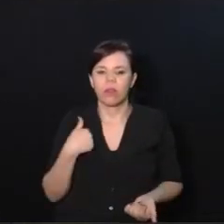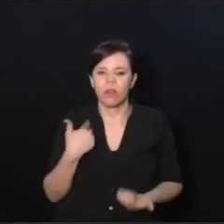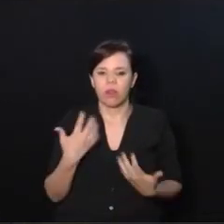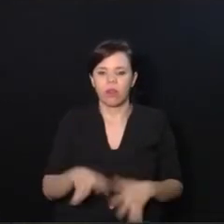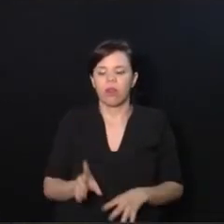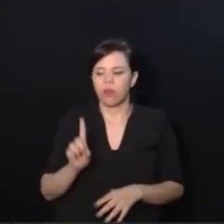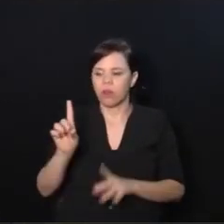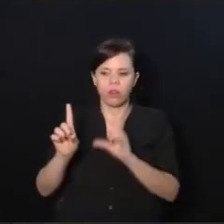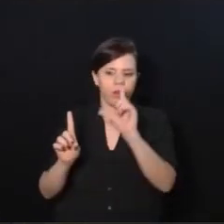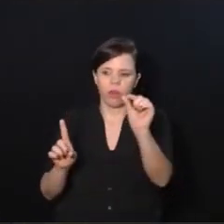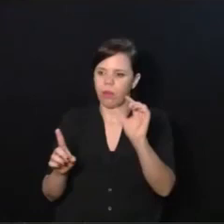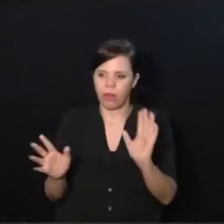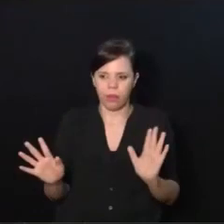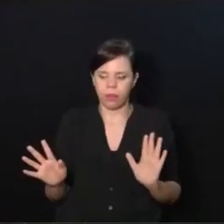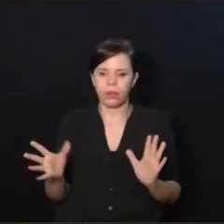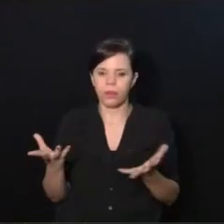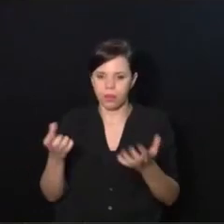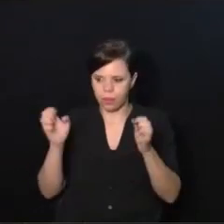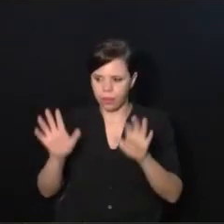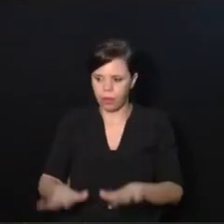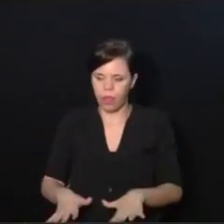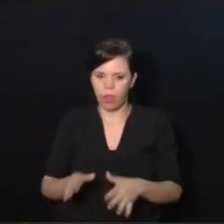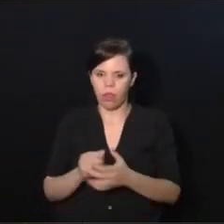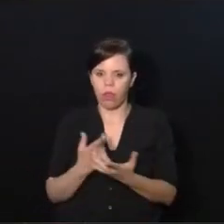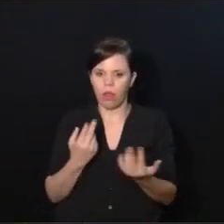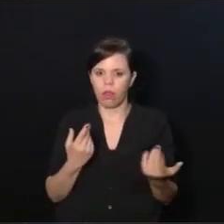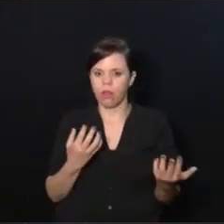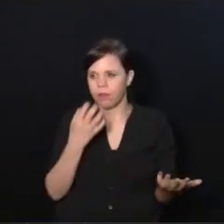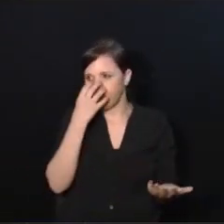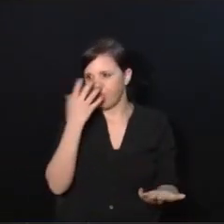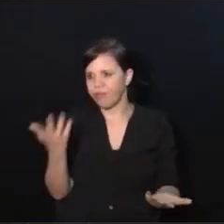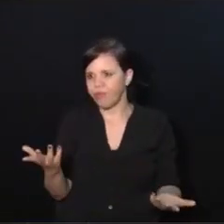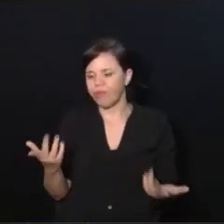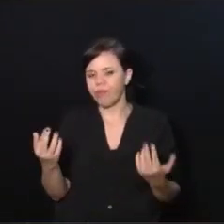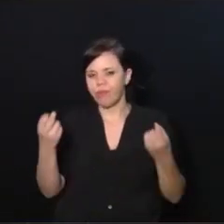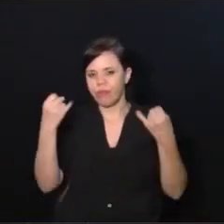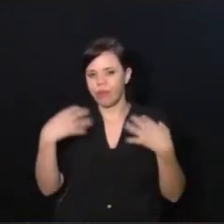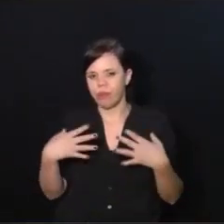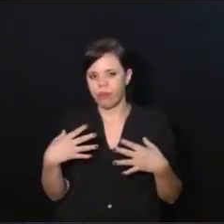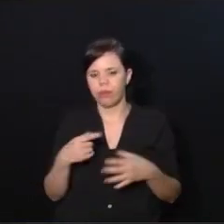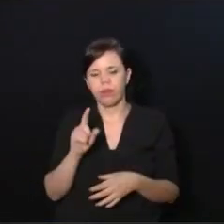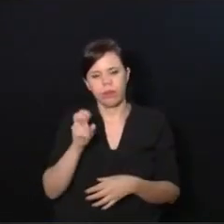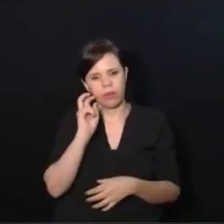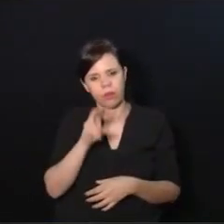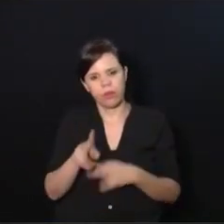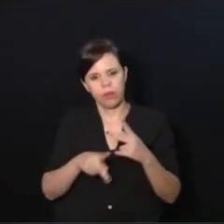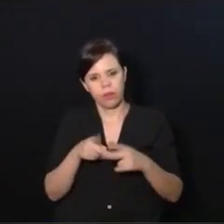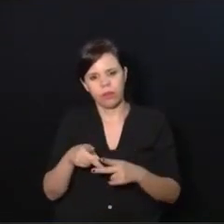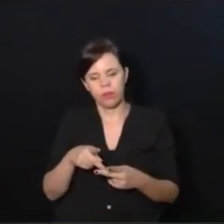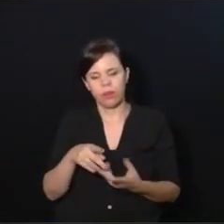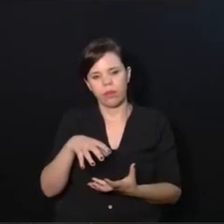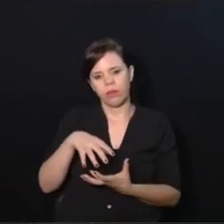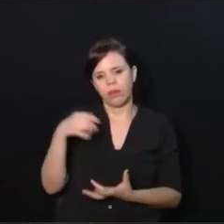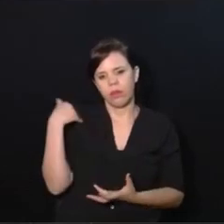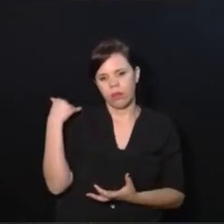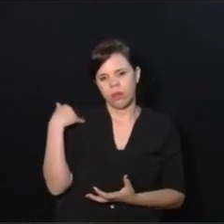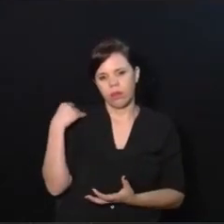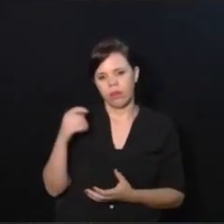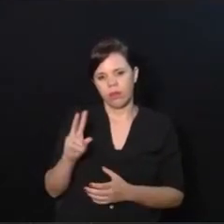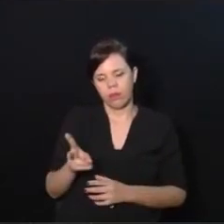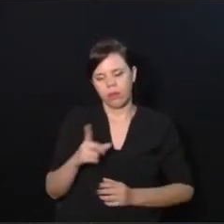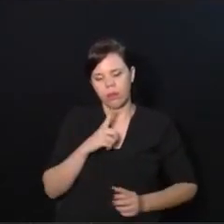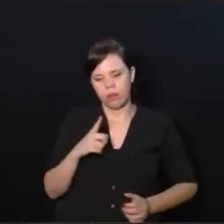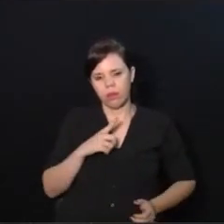fulaninho vá embora. Eu quero que o fulaninho fique para cachorro. E eu tenho que explicar o cachorro. Vocês já viram que pessoa idosa, na maioria das vezes, sempre tem um